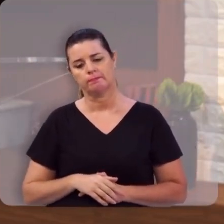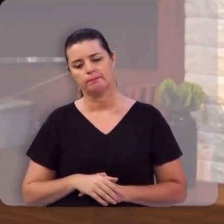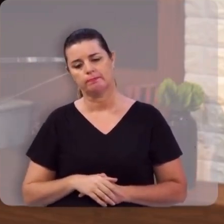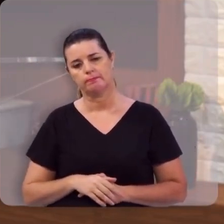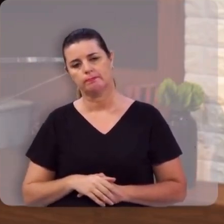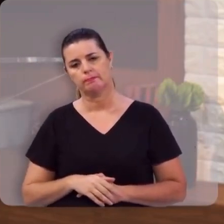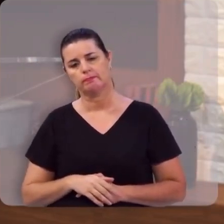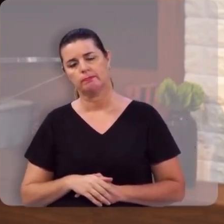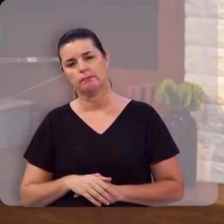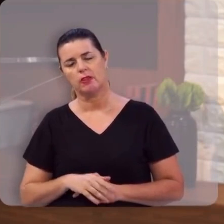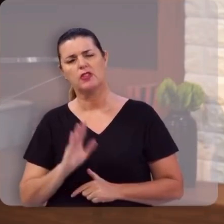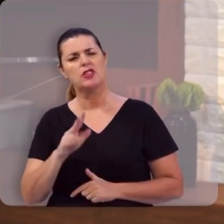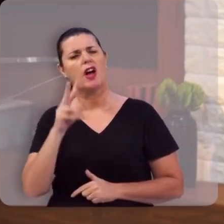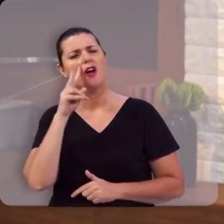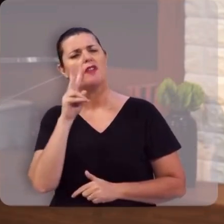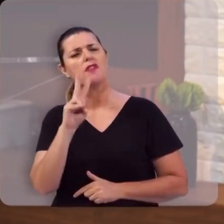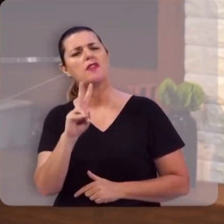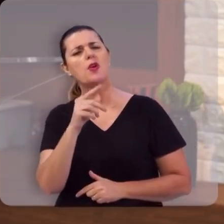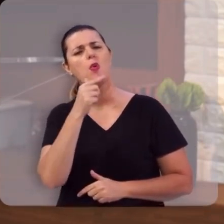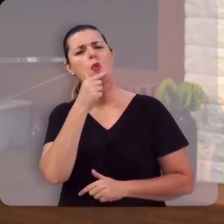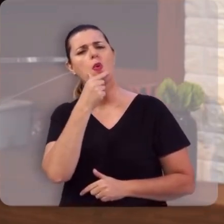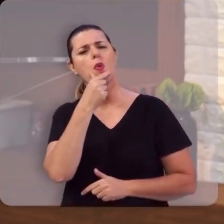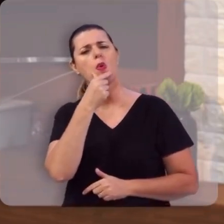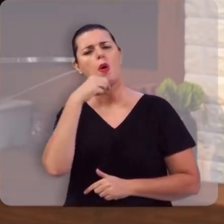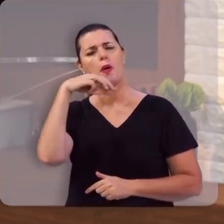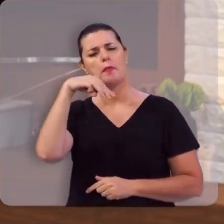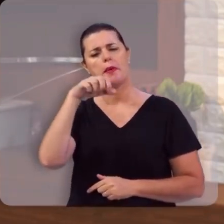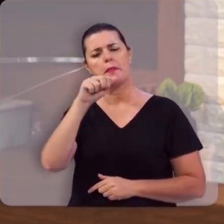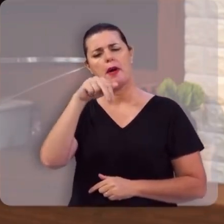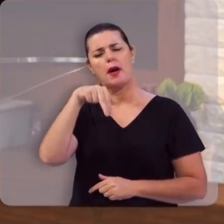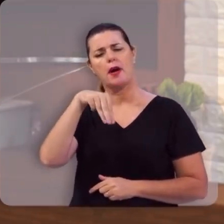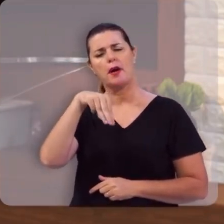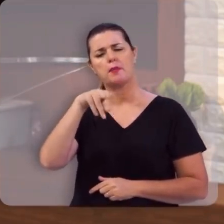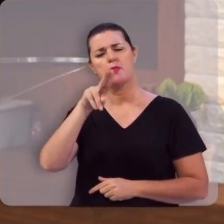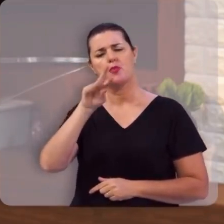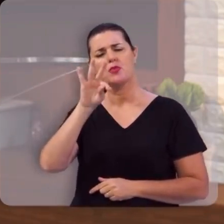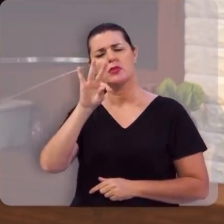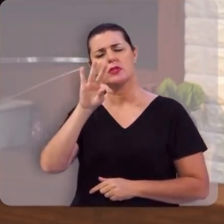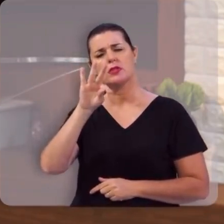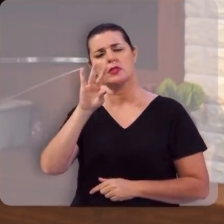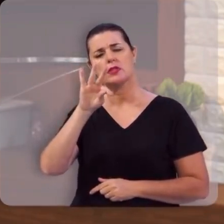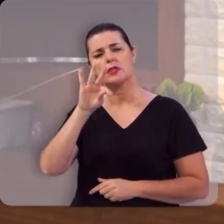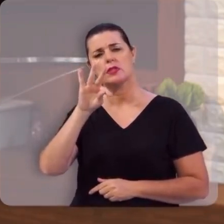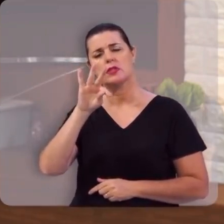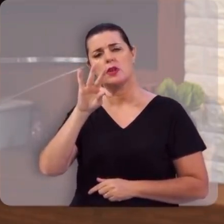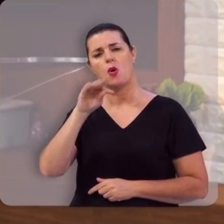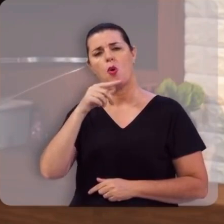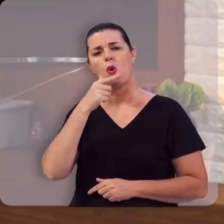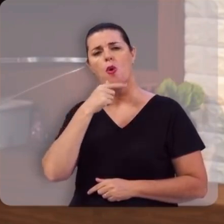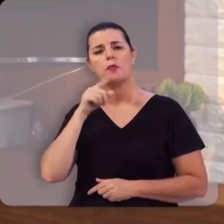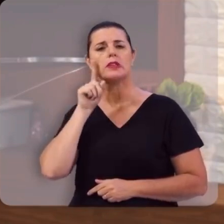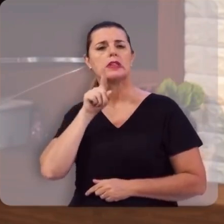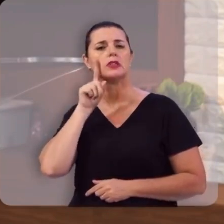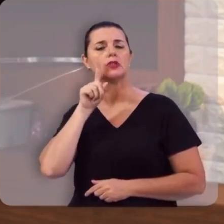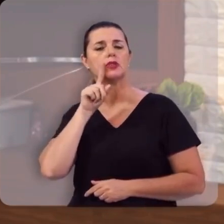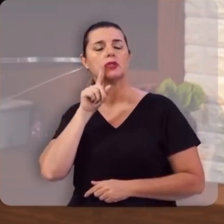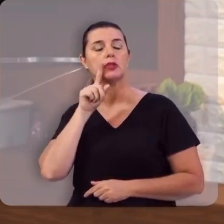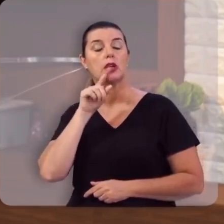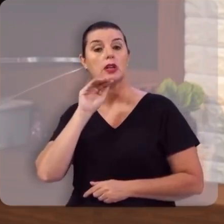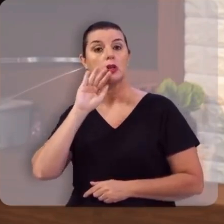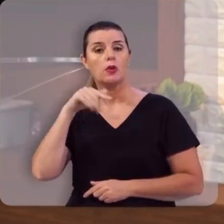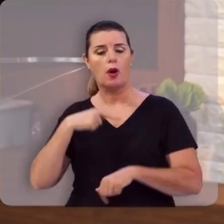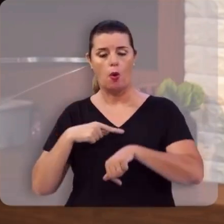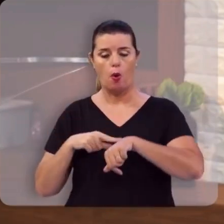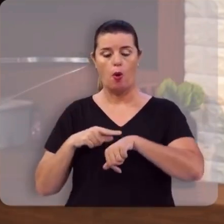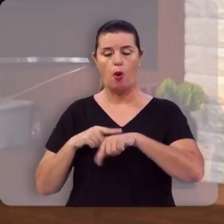Você já deve ter ouvido falar de Dwight Lima Moody, o grande avivalista americano do século XIX, na hora que ele